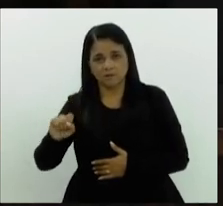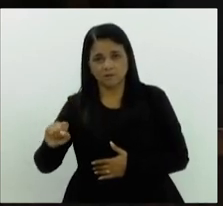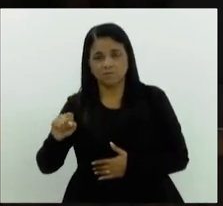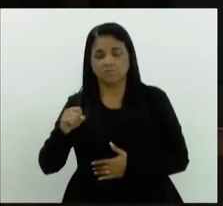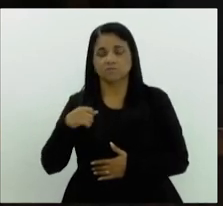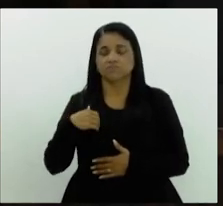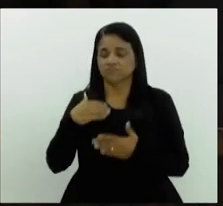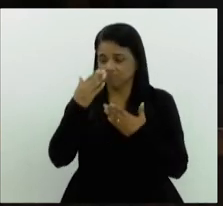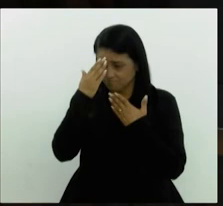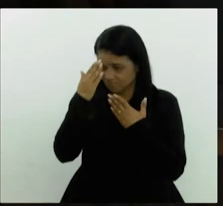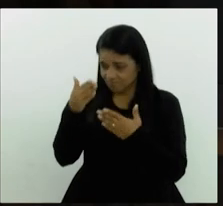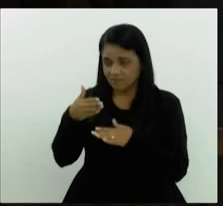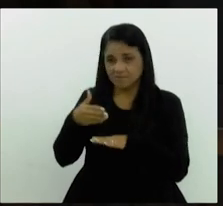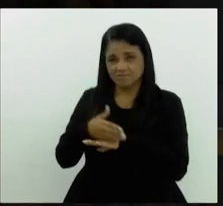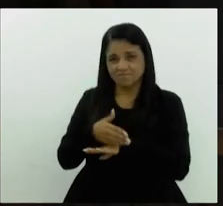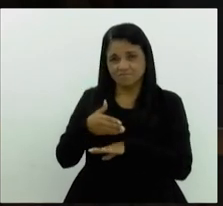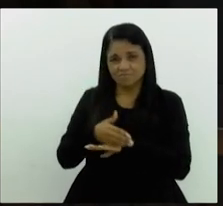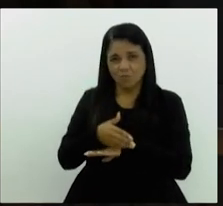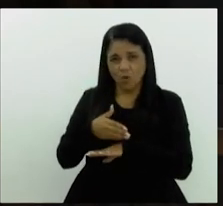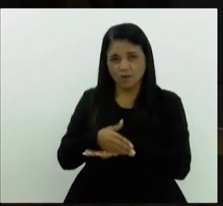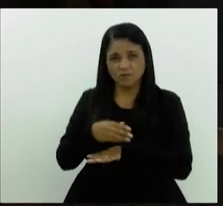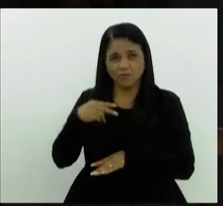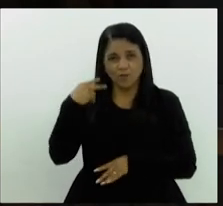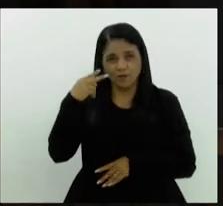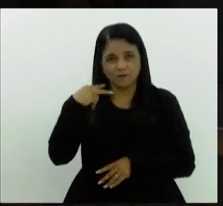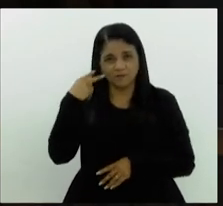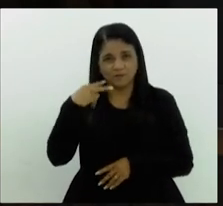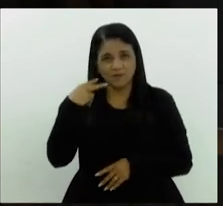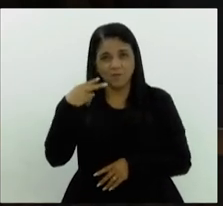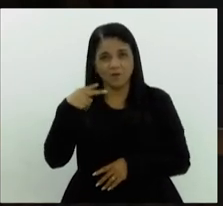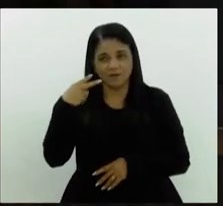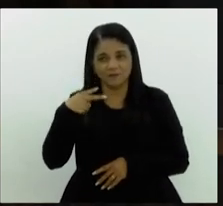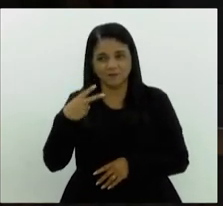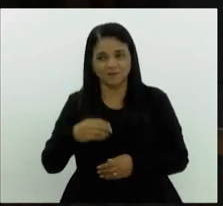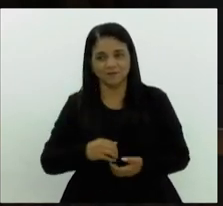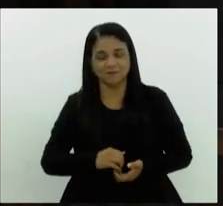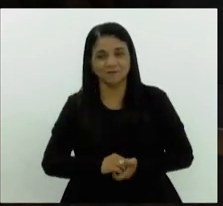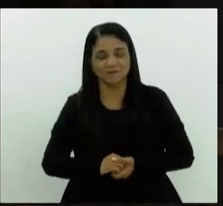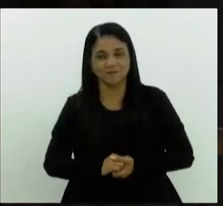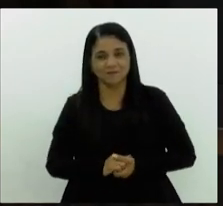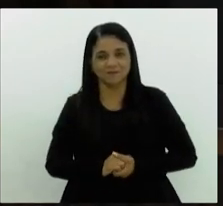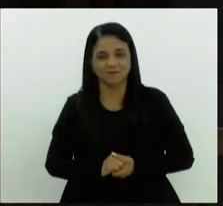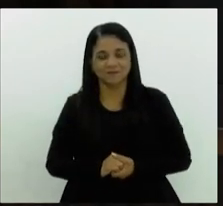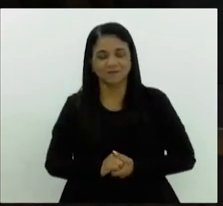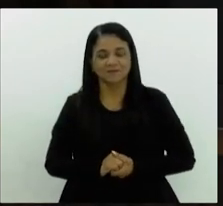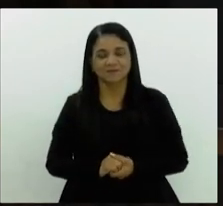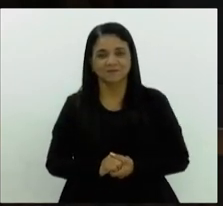Esse aqui.